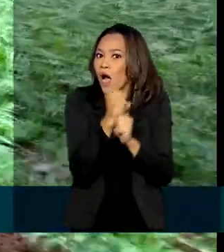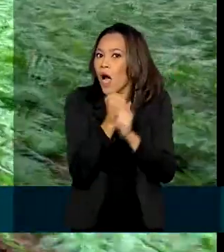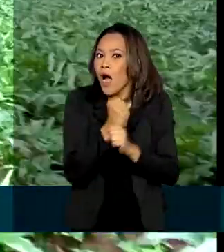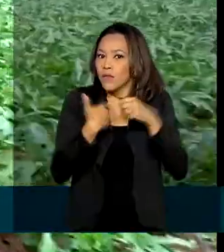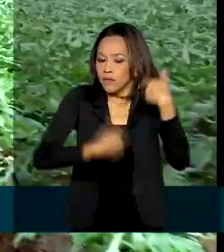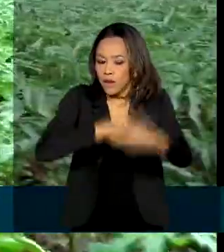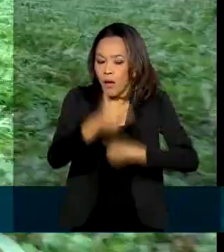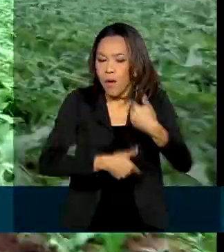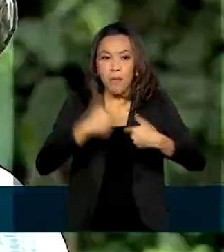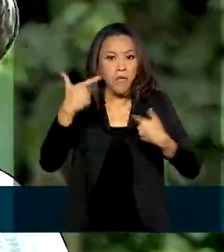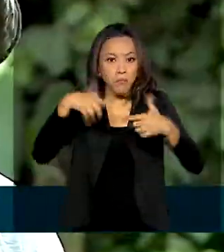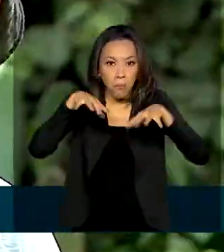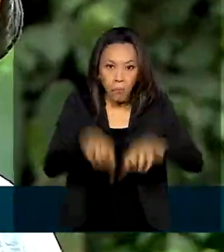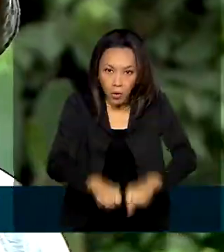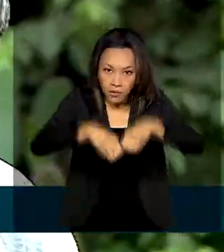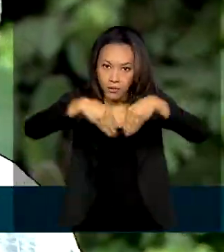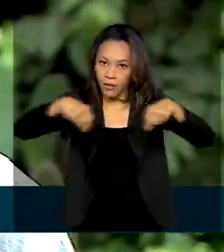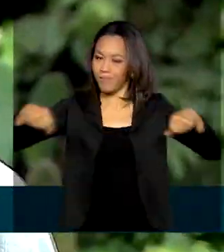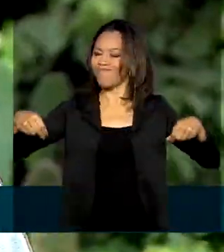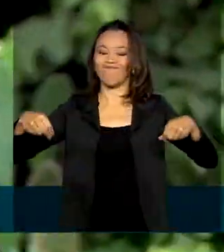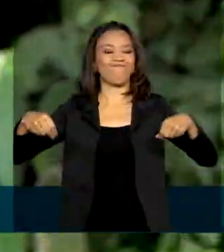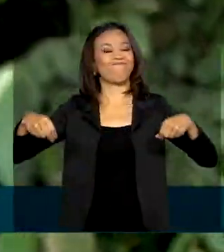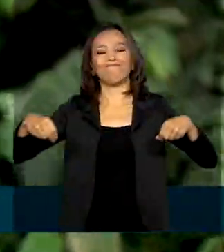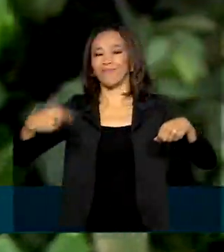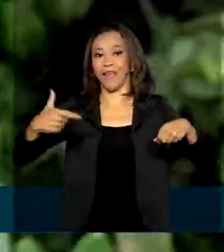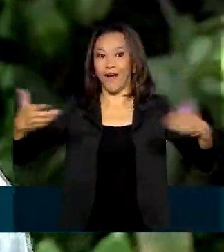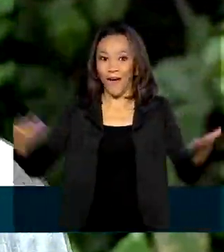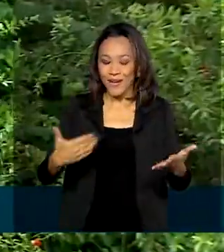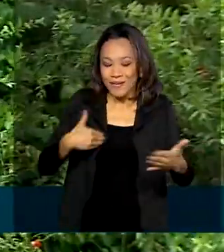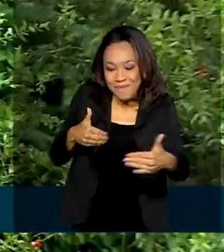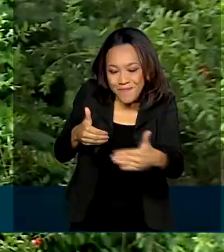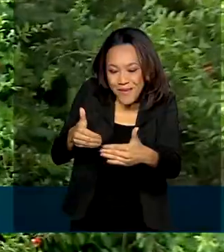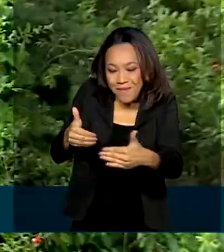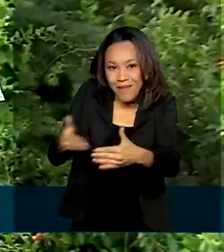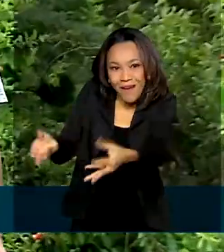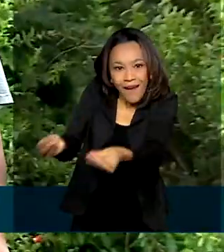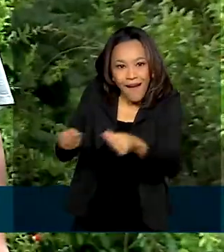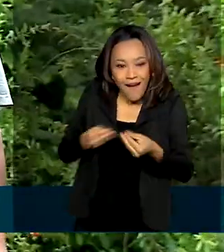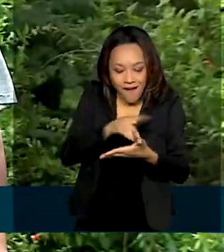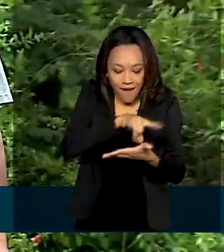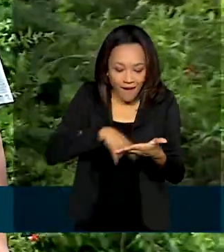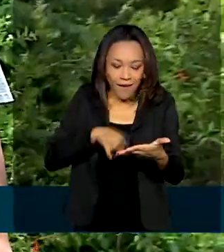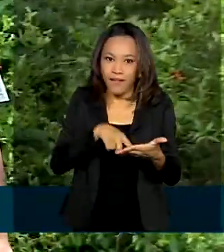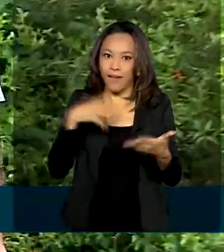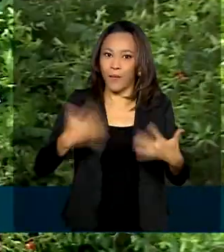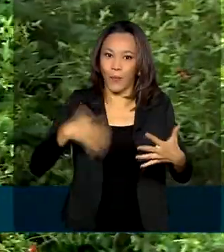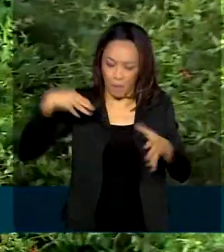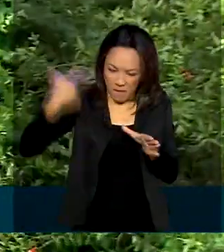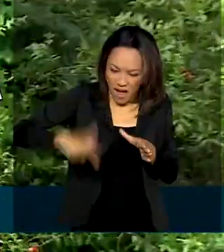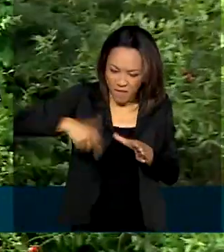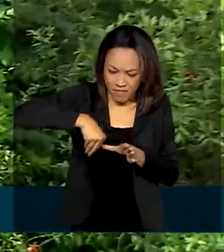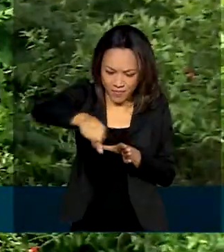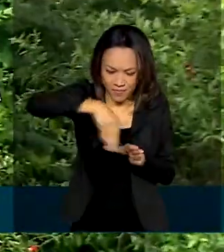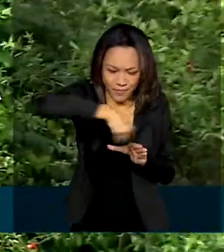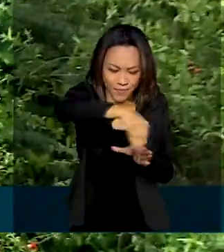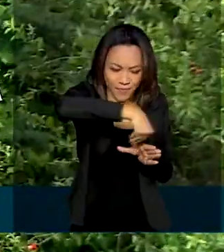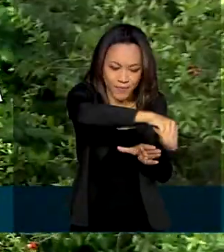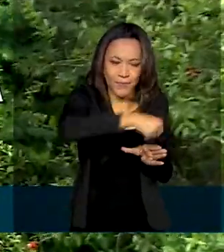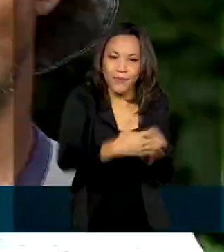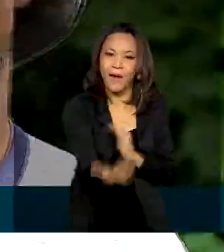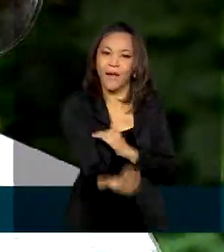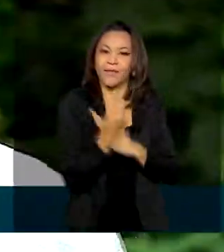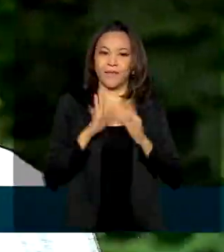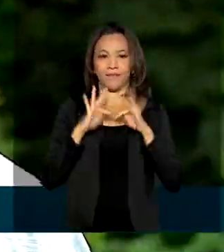sem o documento de posse. Agora, prestes a receber o título, Adão faz planos de aumentar a produção para ajudar a